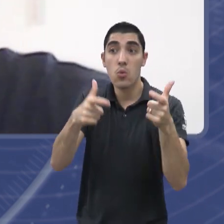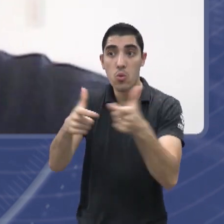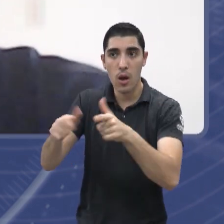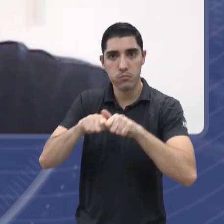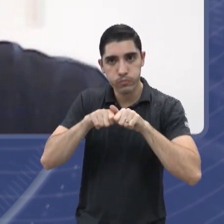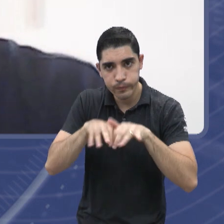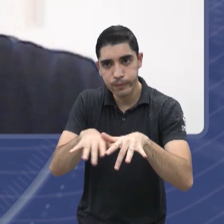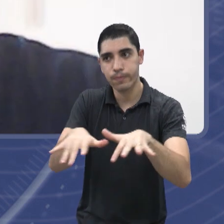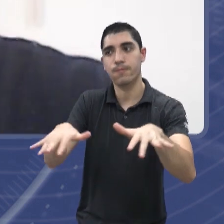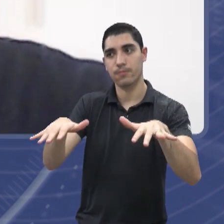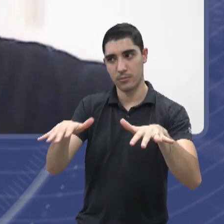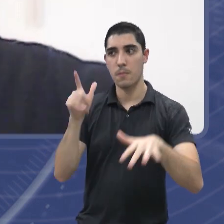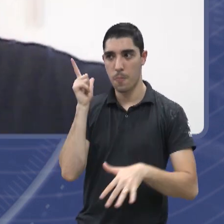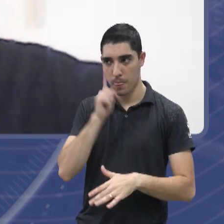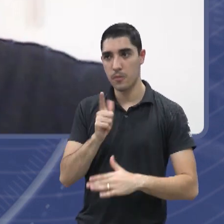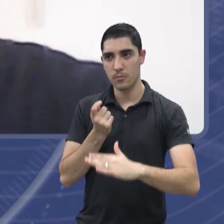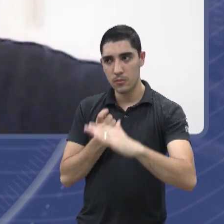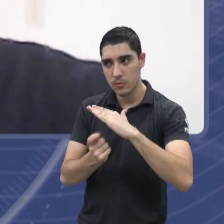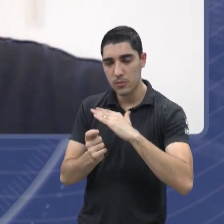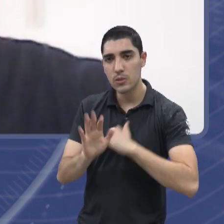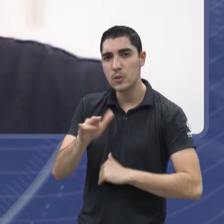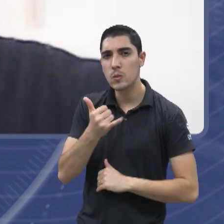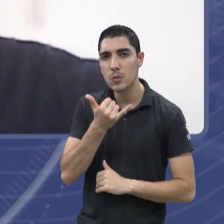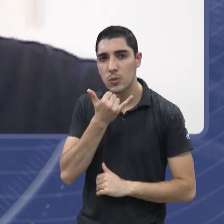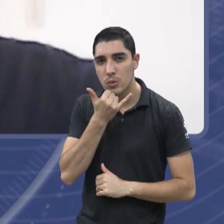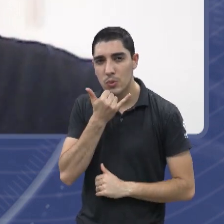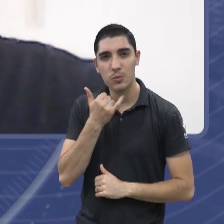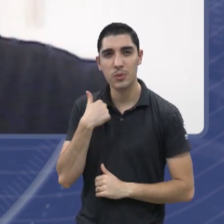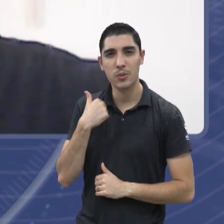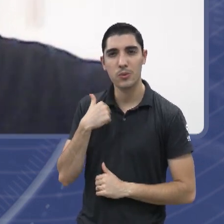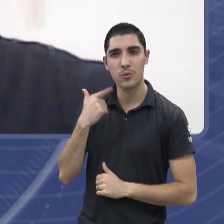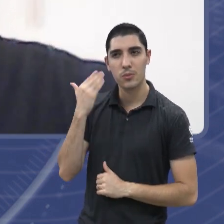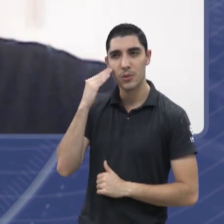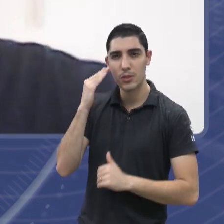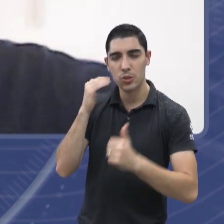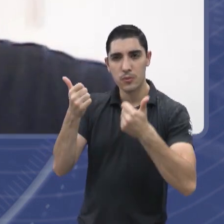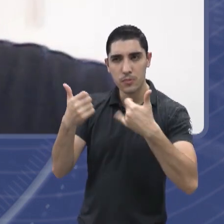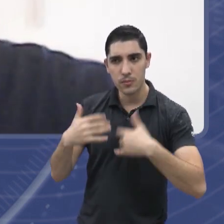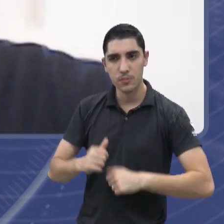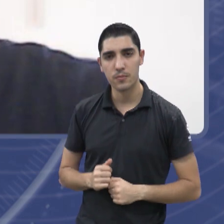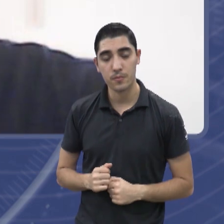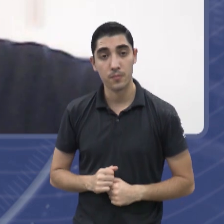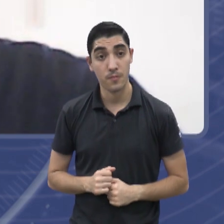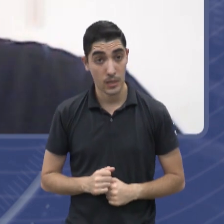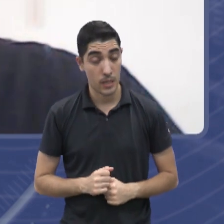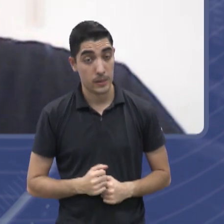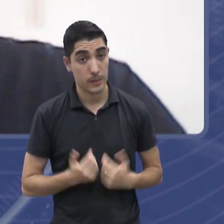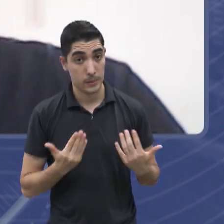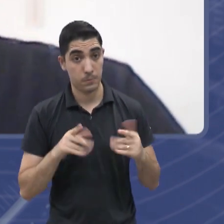investir em infraestrutura, desculpa, eu não consegui ouvir o seu comentário. Também nesse assunto, né, você